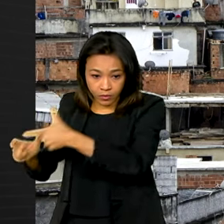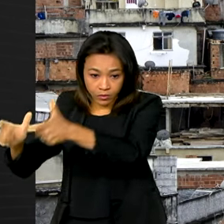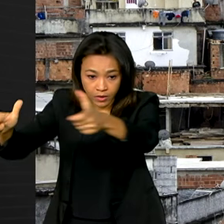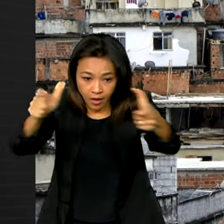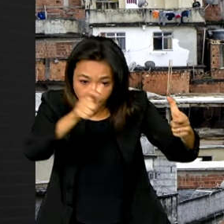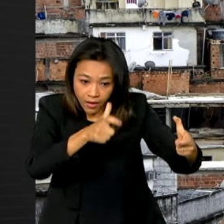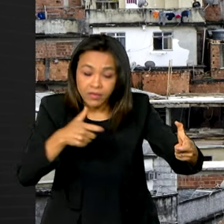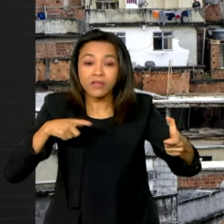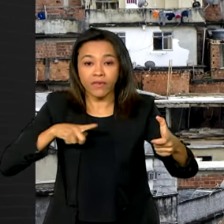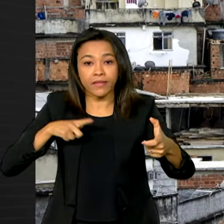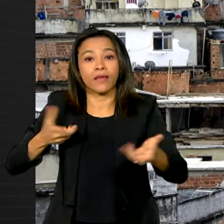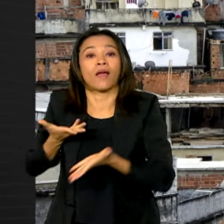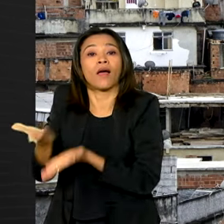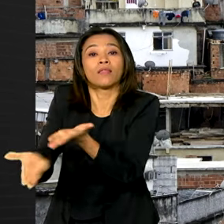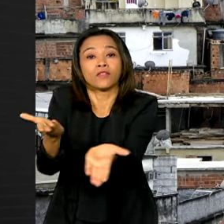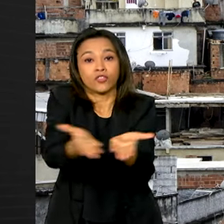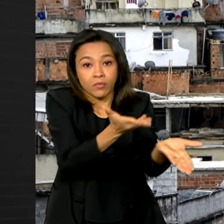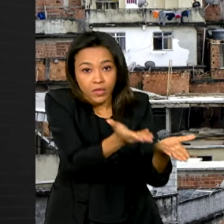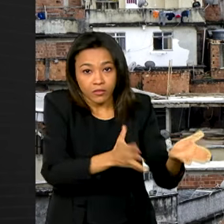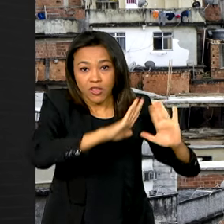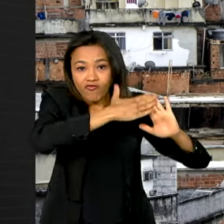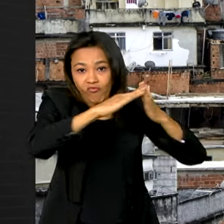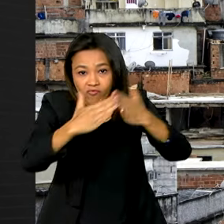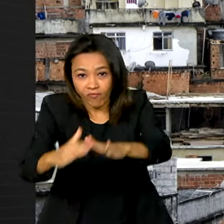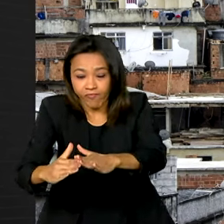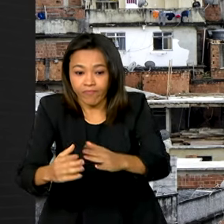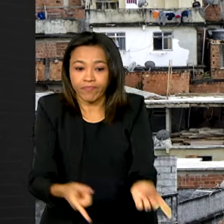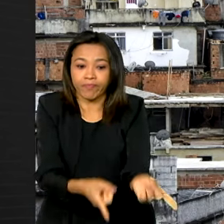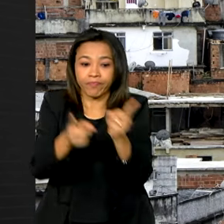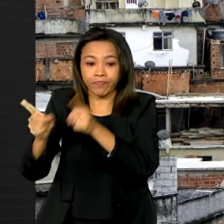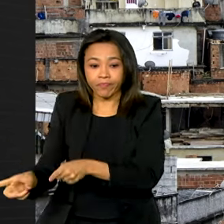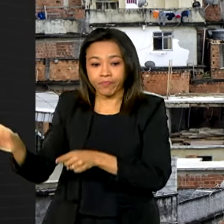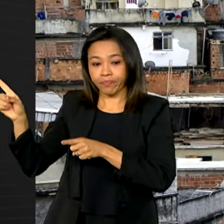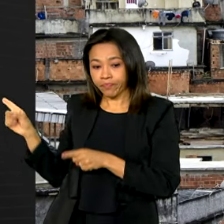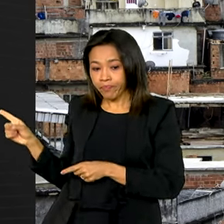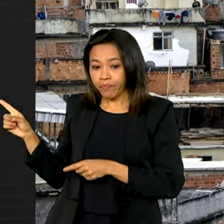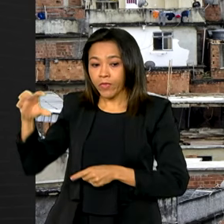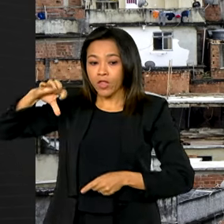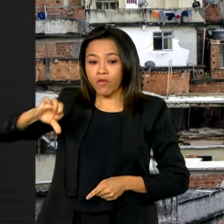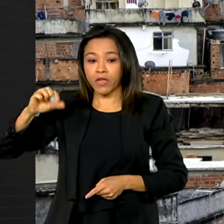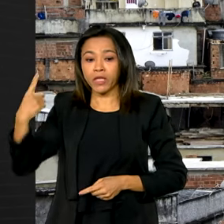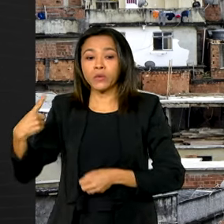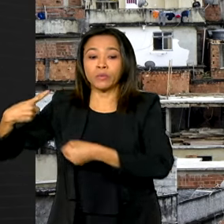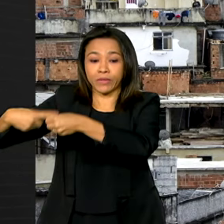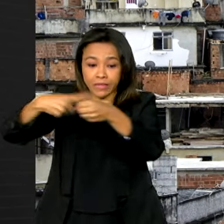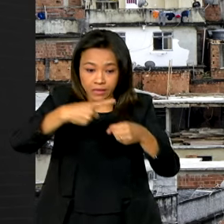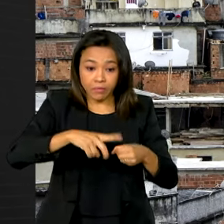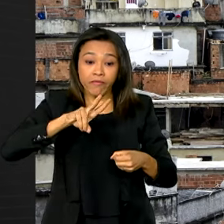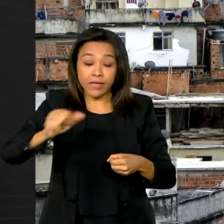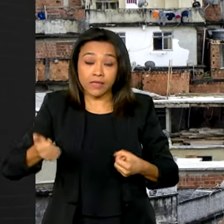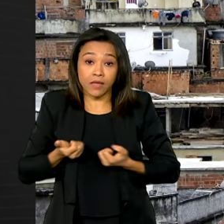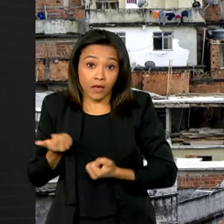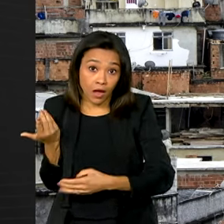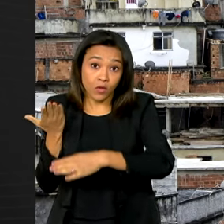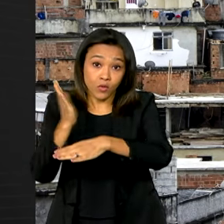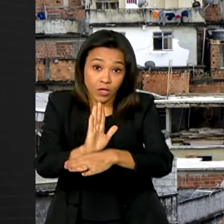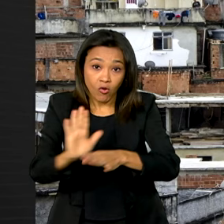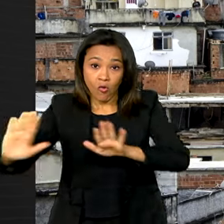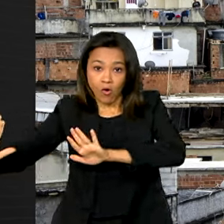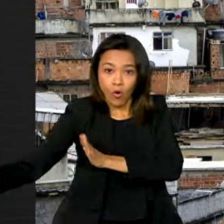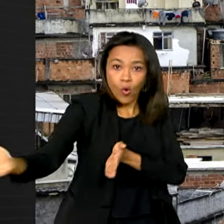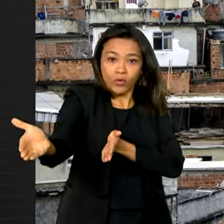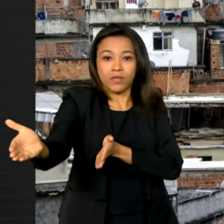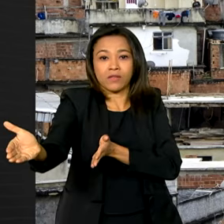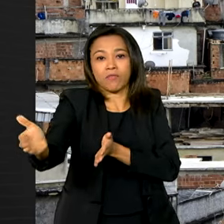Viva Urbanização de Favelas. Além disso, 91 municípios serão atendidos com contenção de encostas